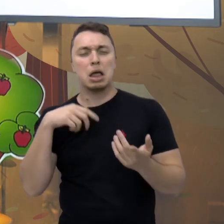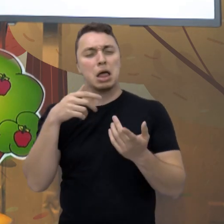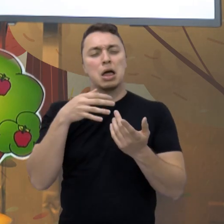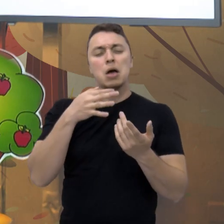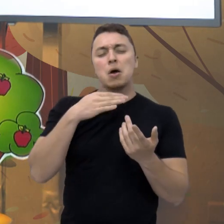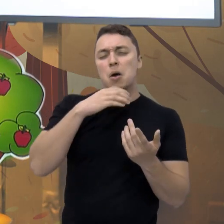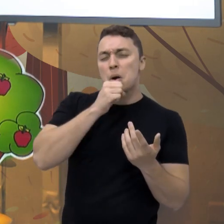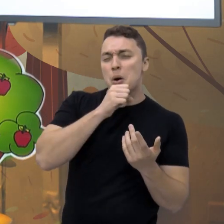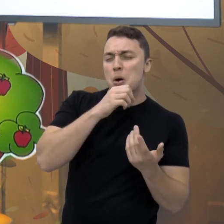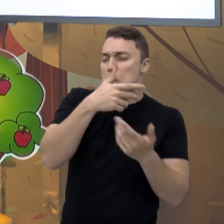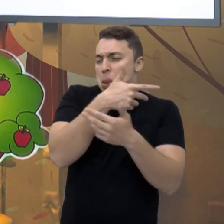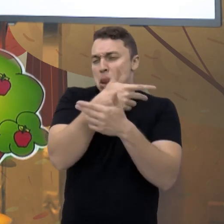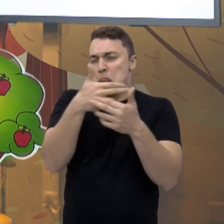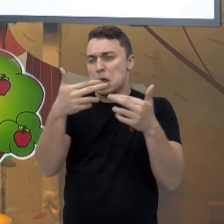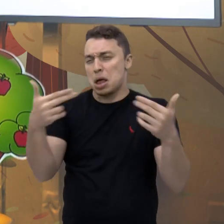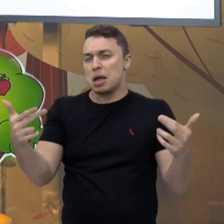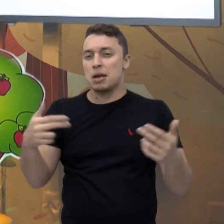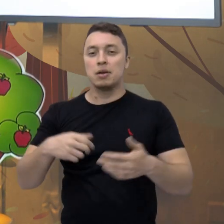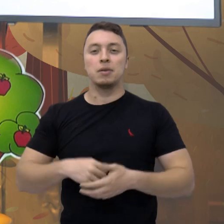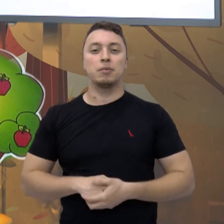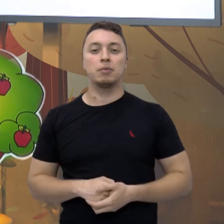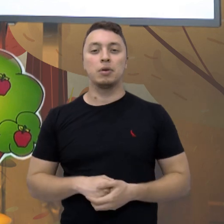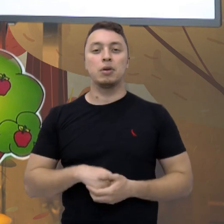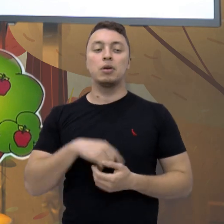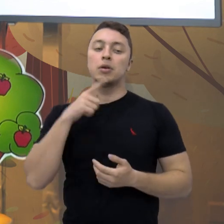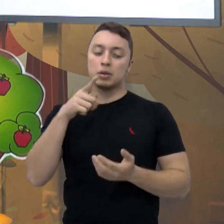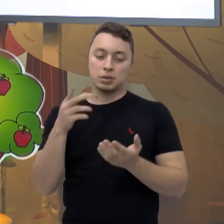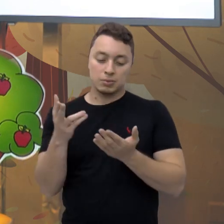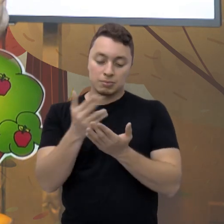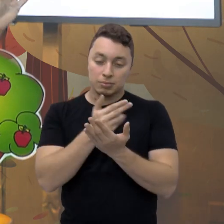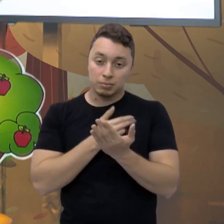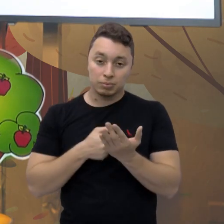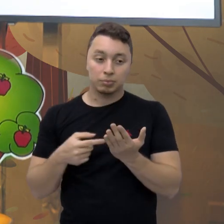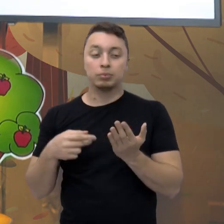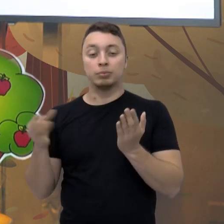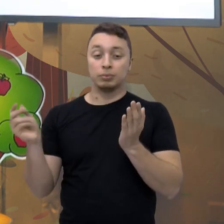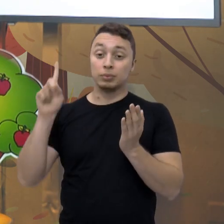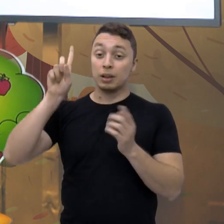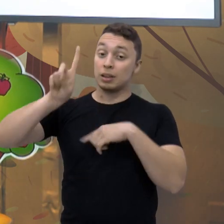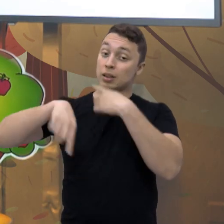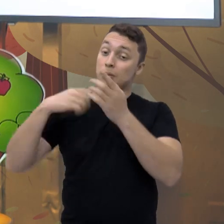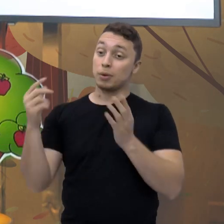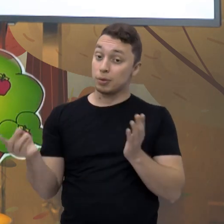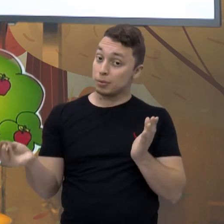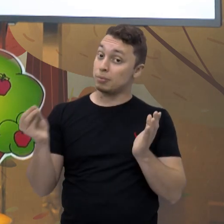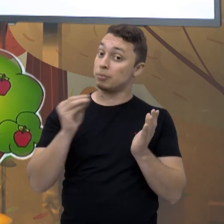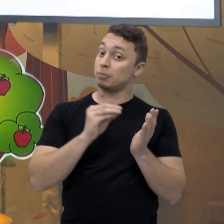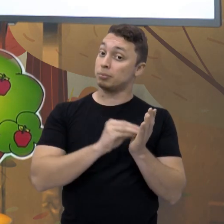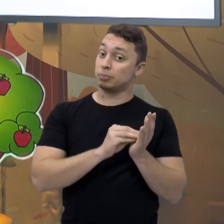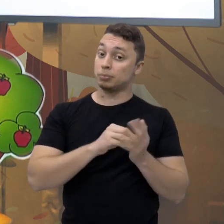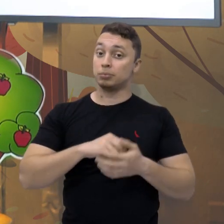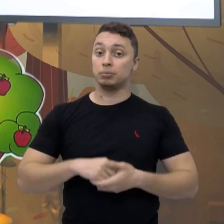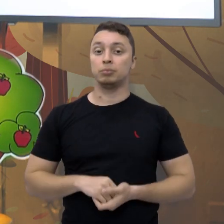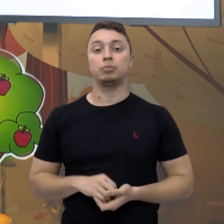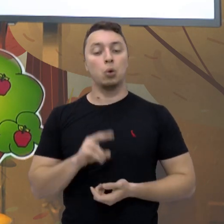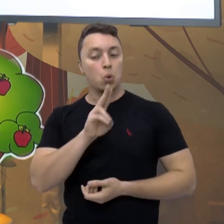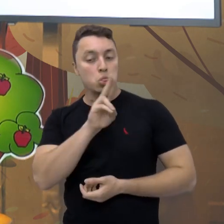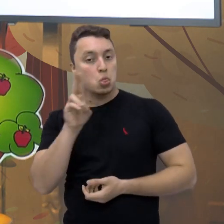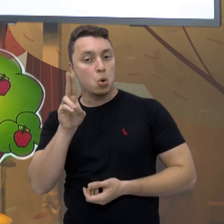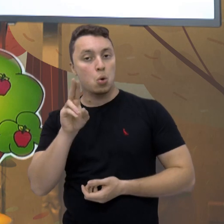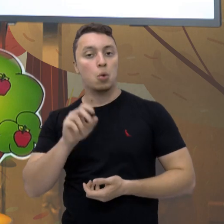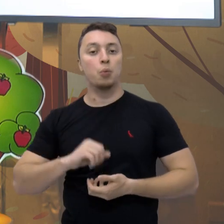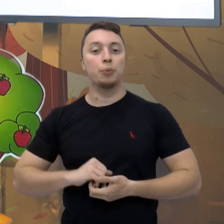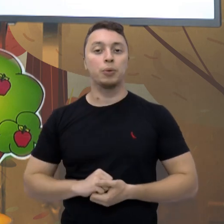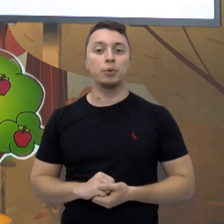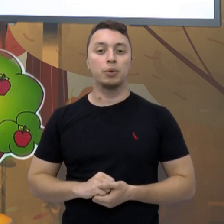preferida. Você vai fazer o desenho da sua fruta, depois coloca do lado o nome dela e ainda, olha, você vai contar